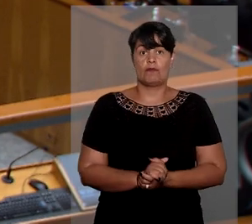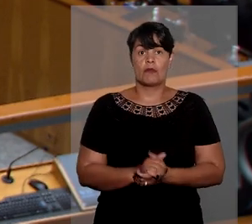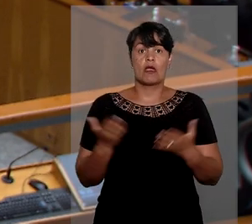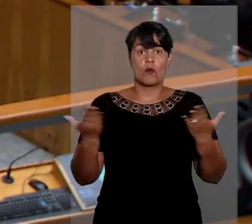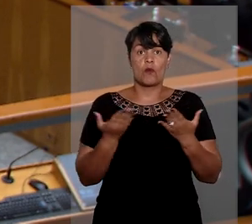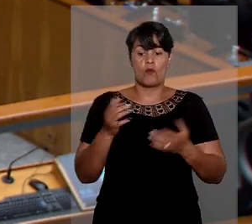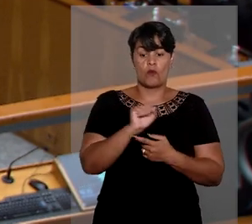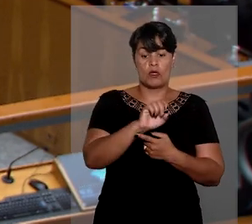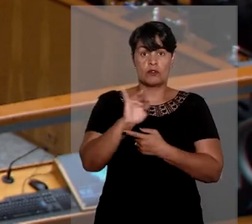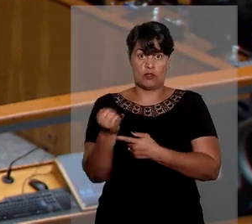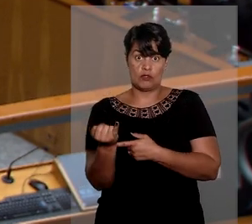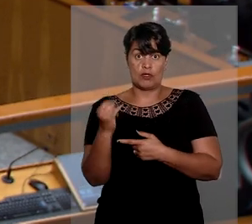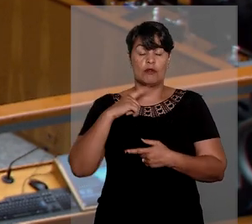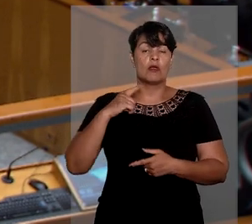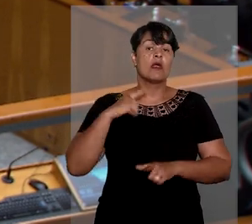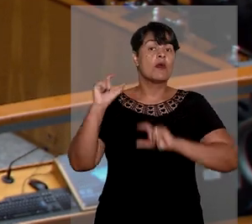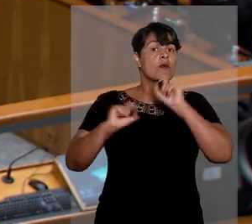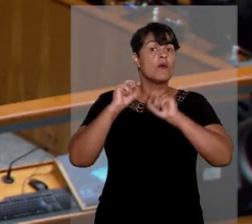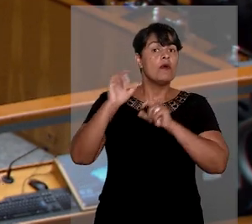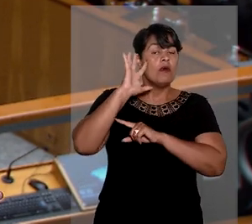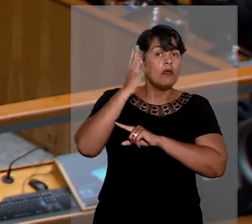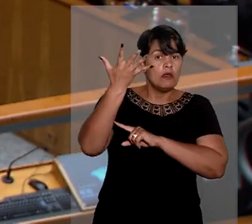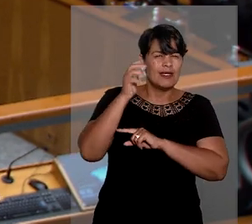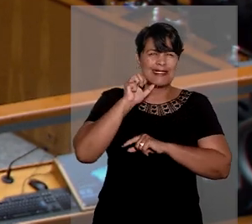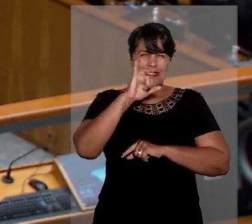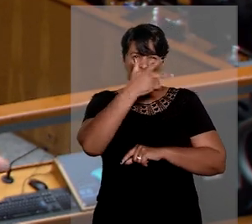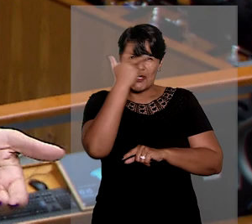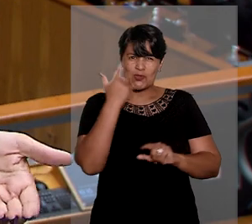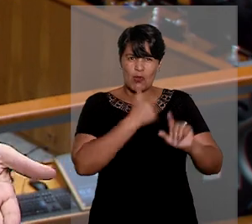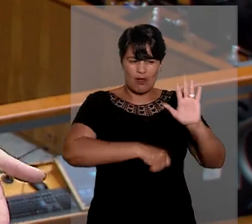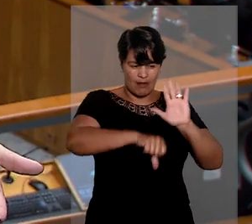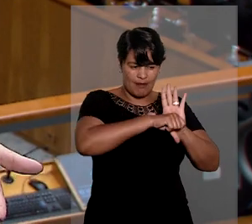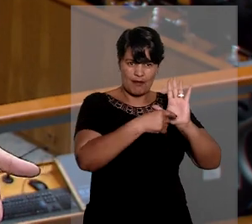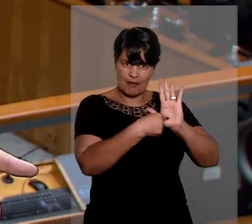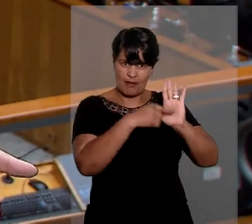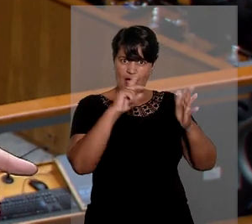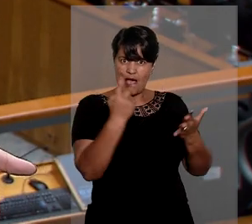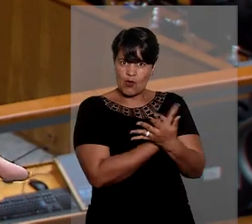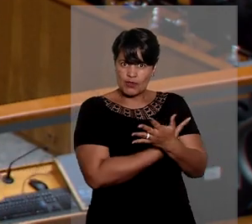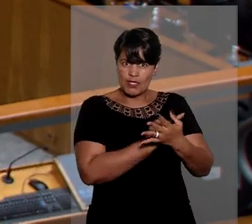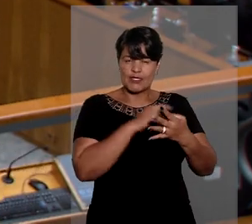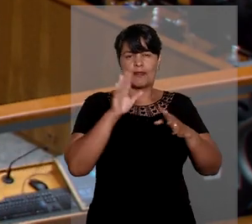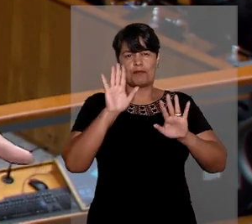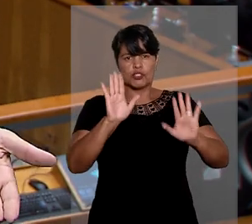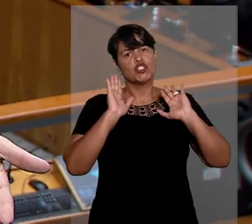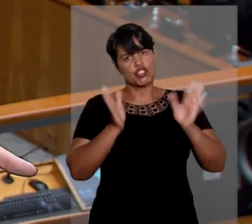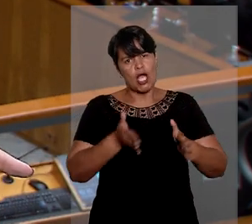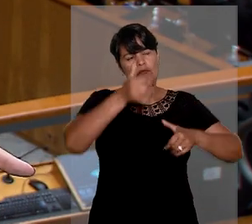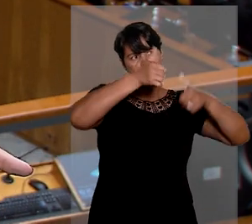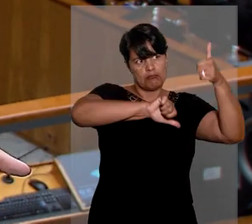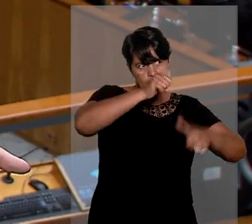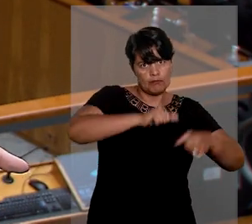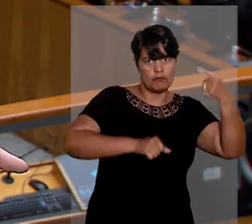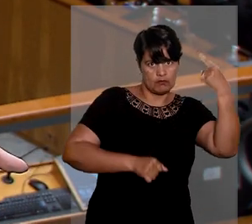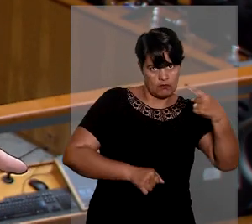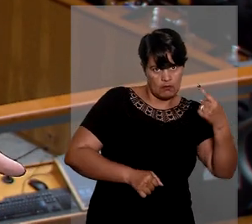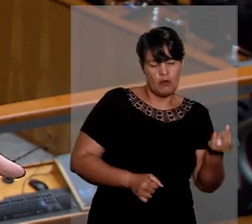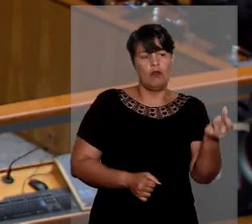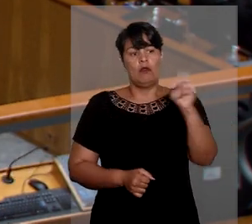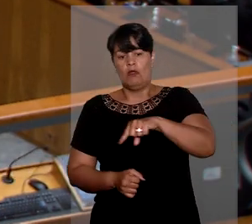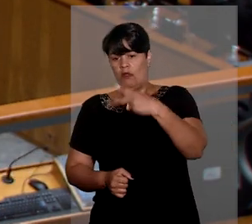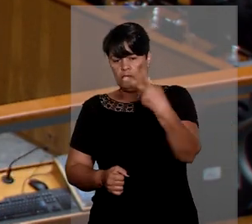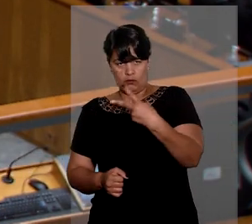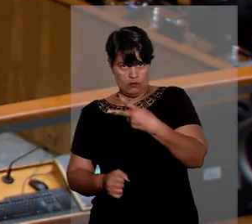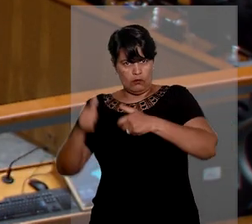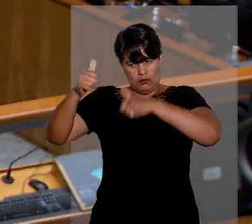súmula 231 que quando uma atenuante é aplicada na segunda fase da dosimetria, a pena não pode ficar abaixo do